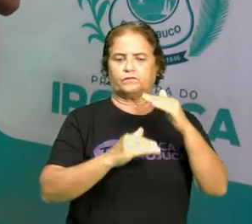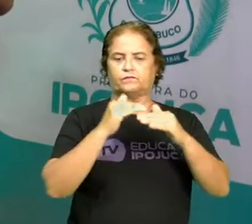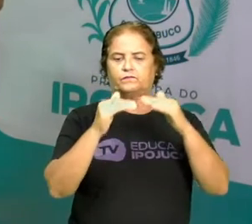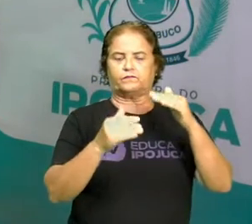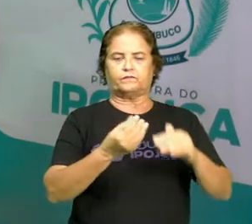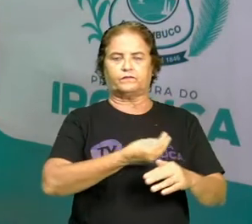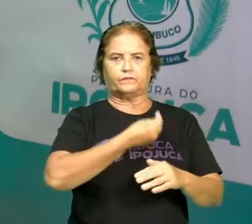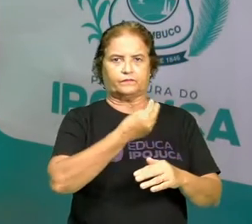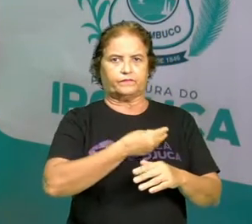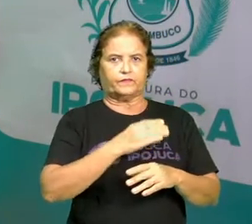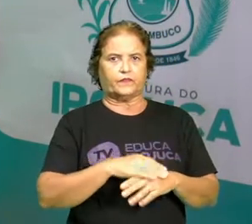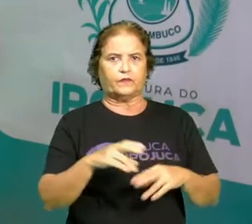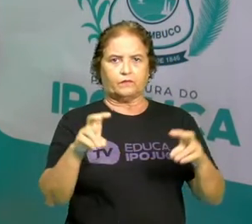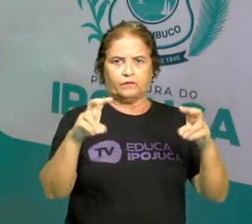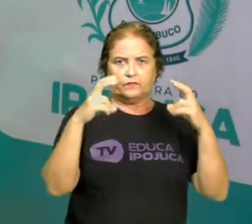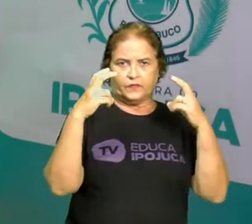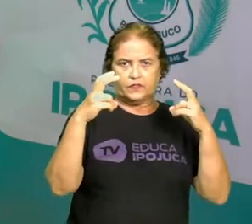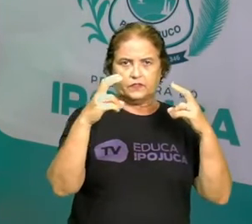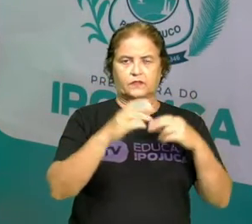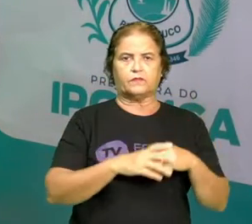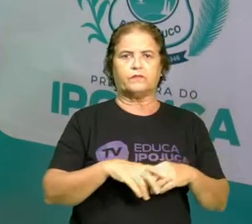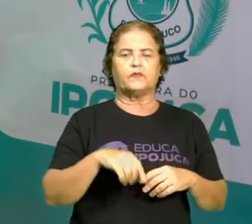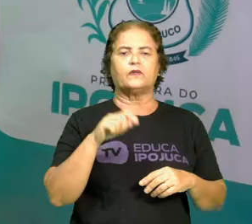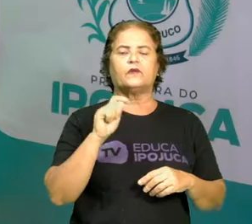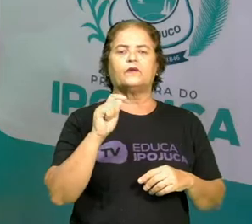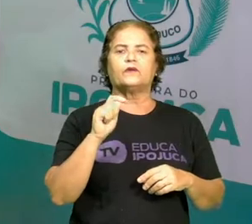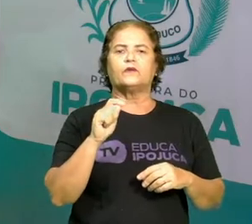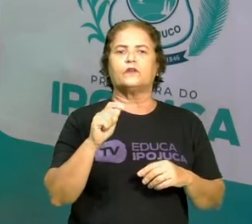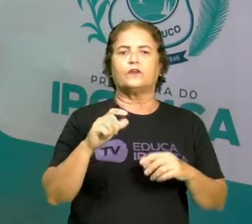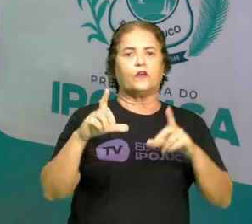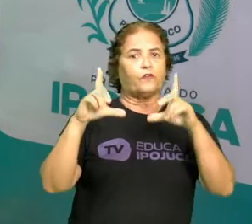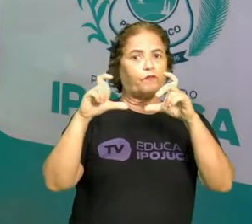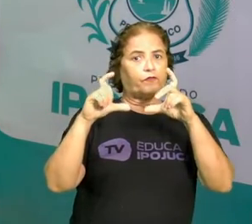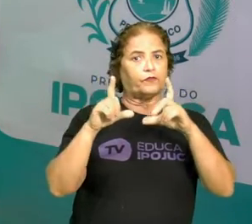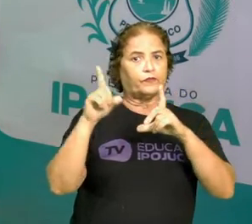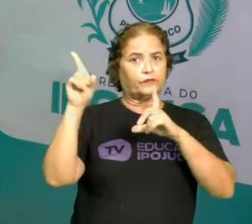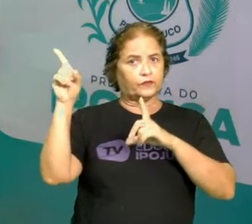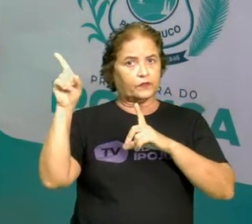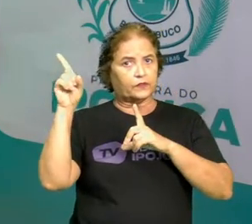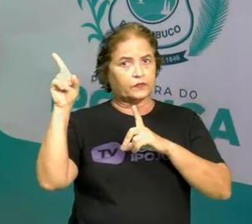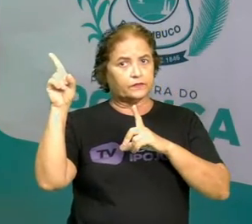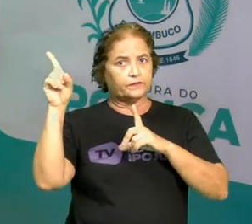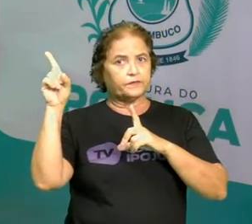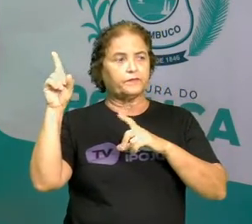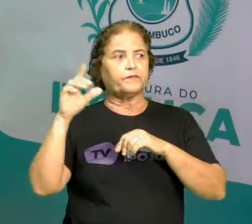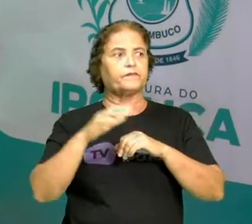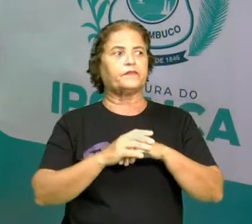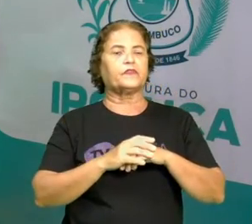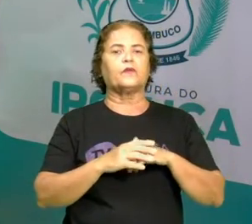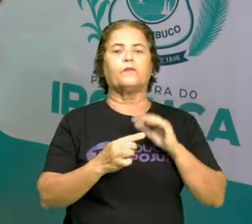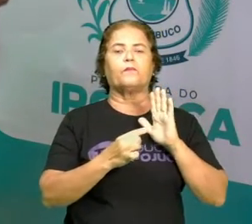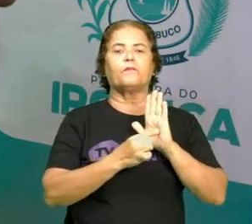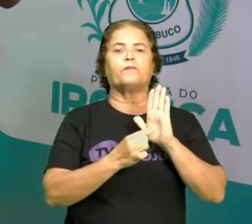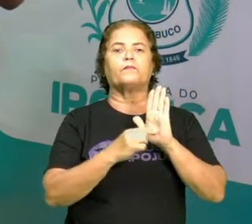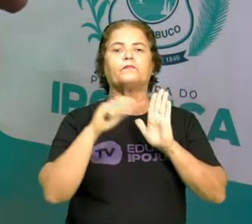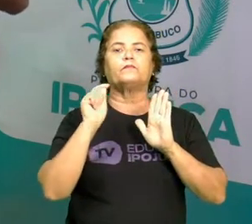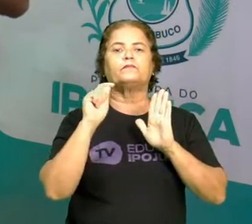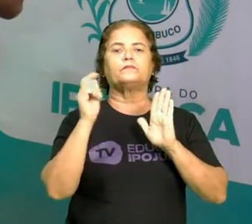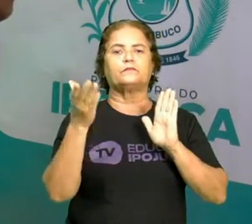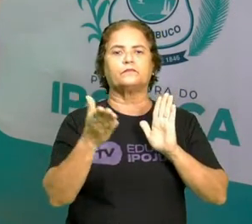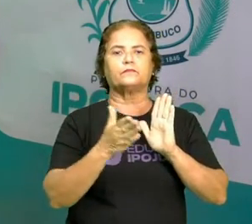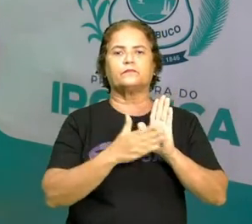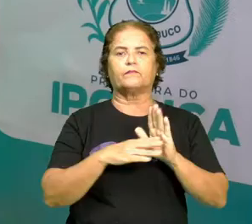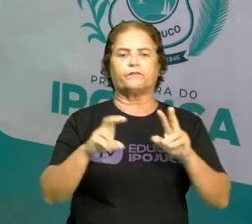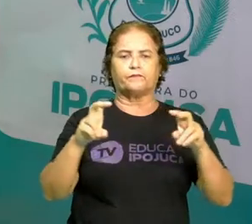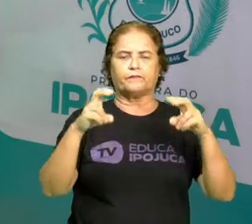Vamos perceber que o que a sequência de fotos na imagem nos mostra. Vamos